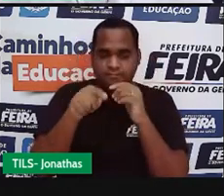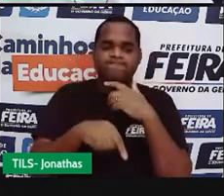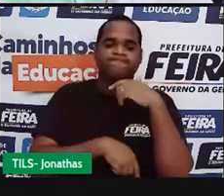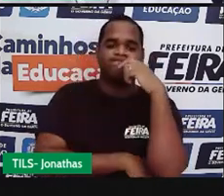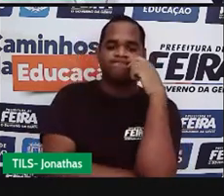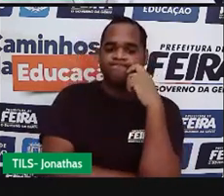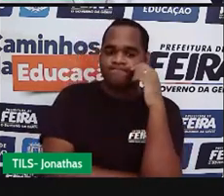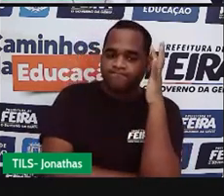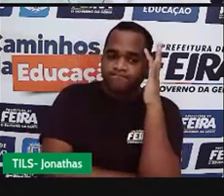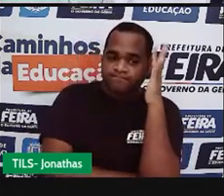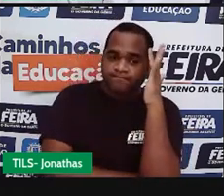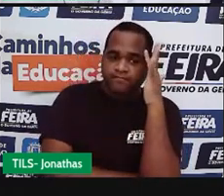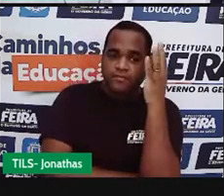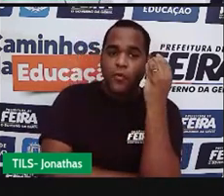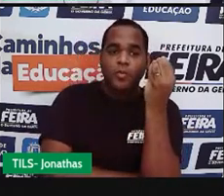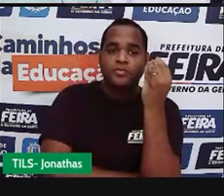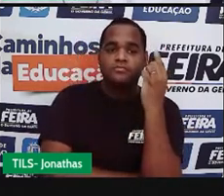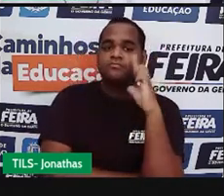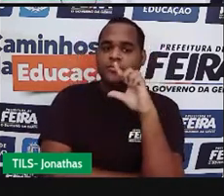para você mesmo.